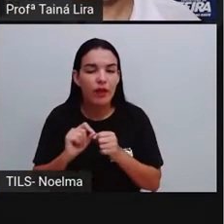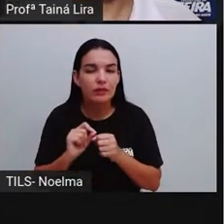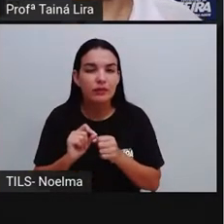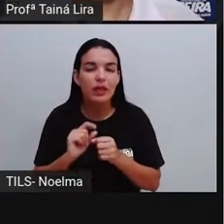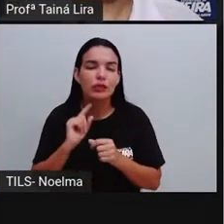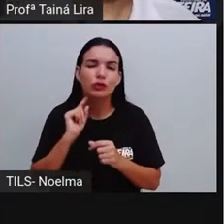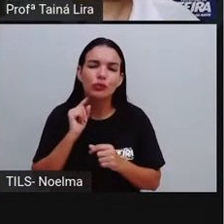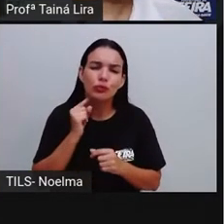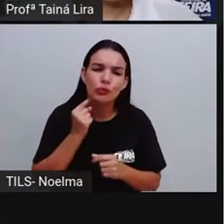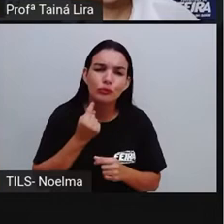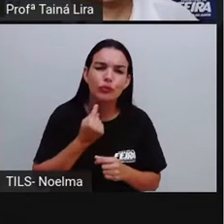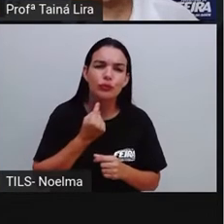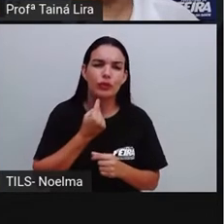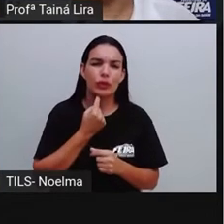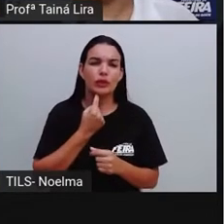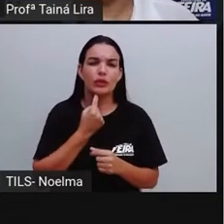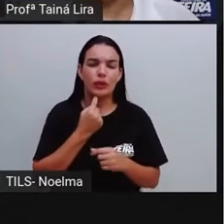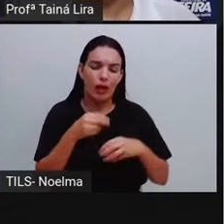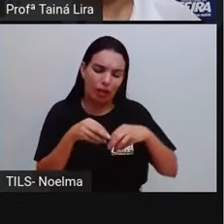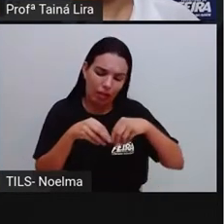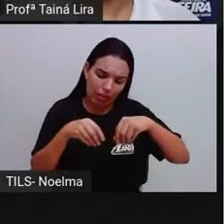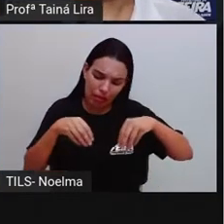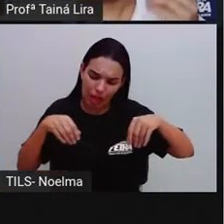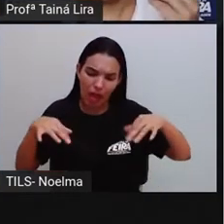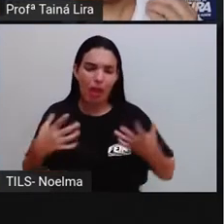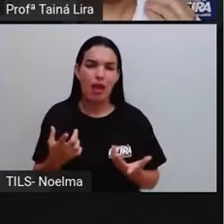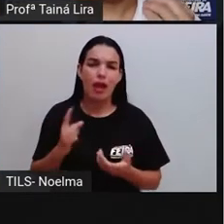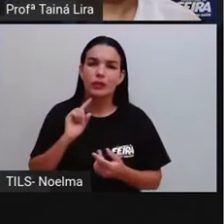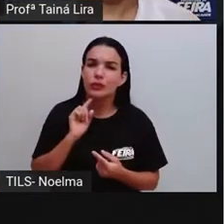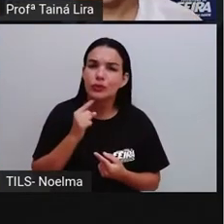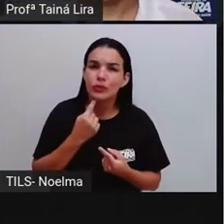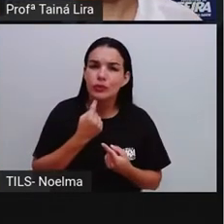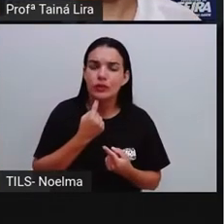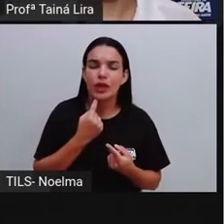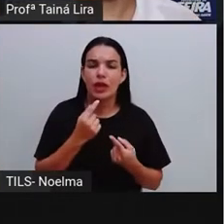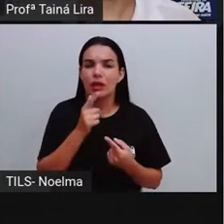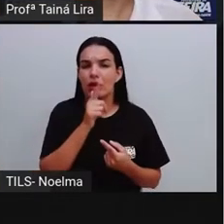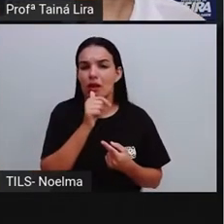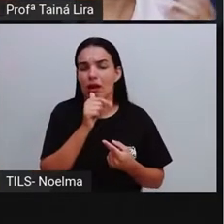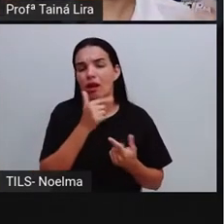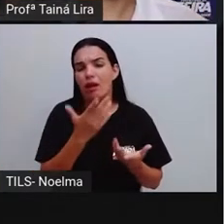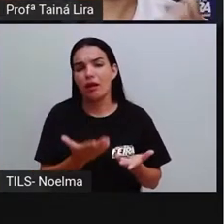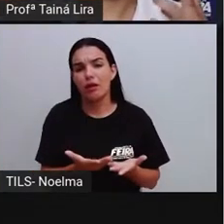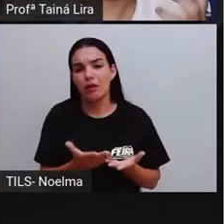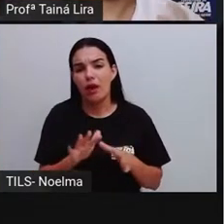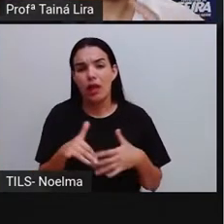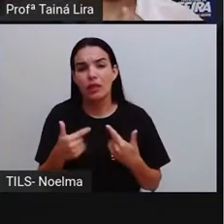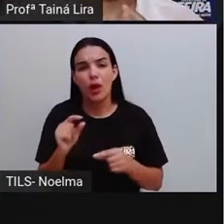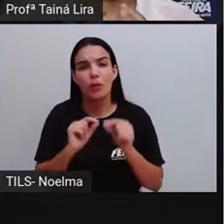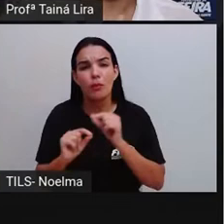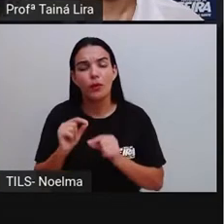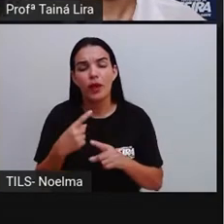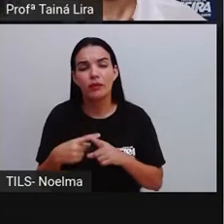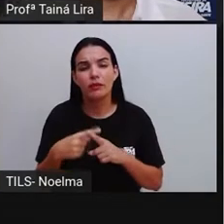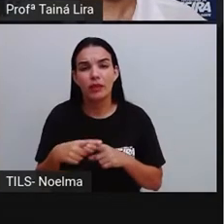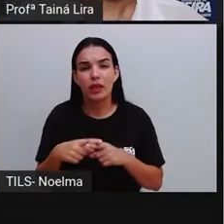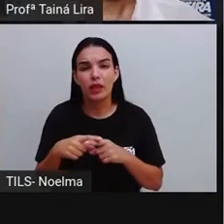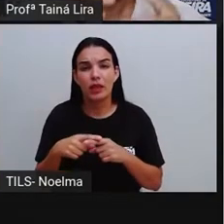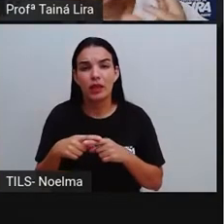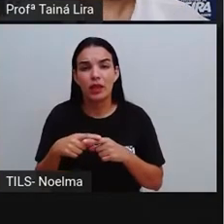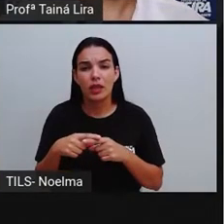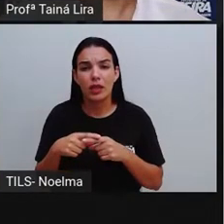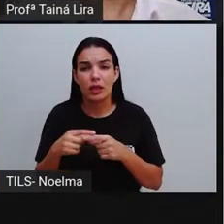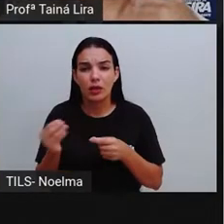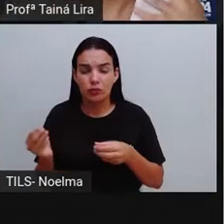água, ela vai contaminando o solo, porque essa garrafinha plástica, ela tem componentes ali, tá?